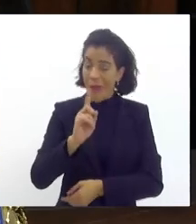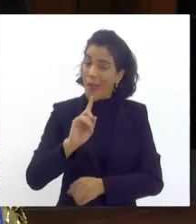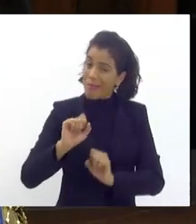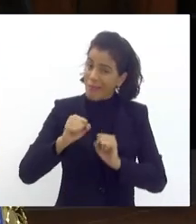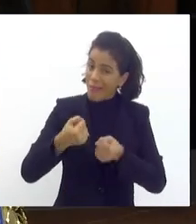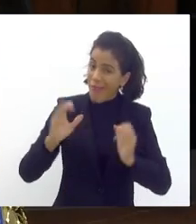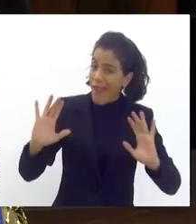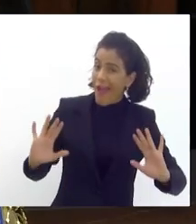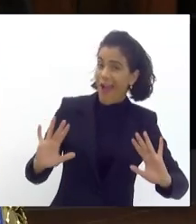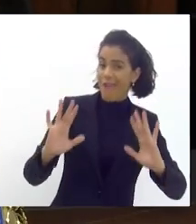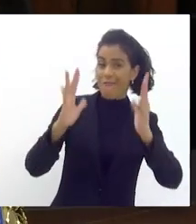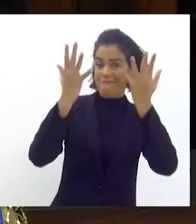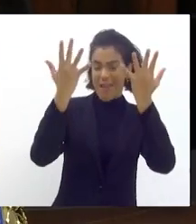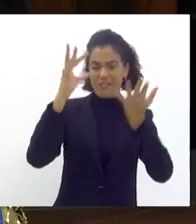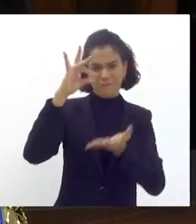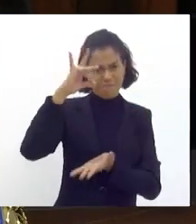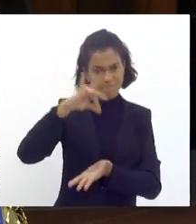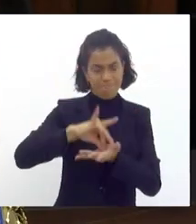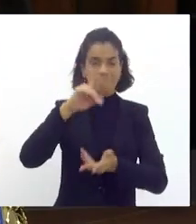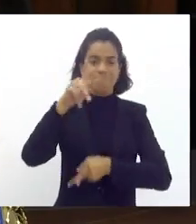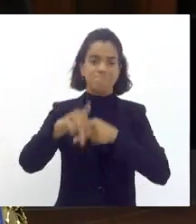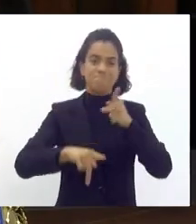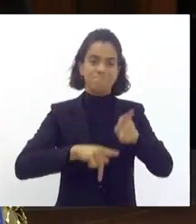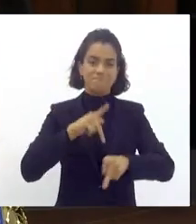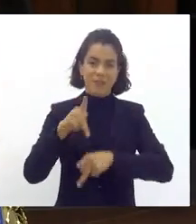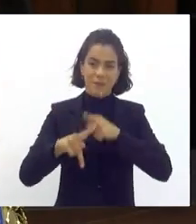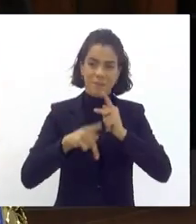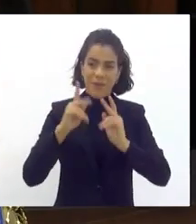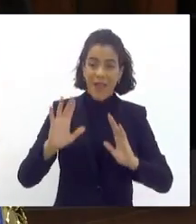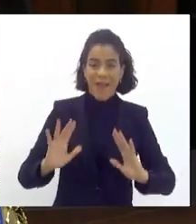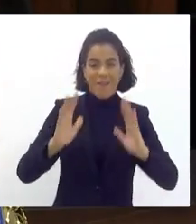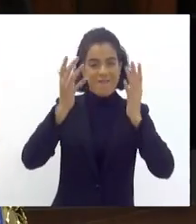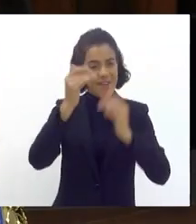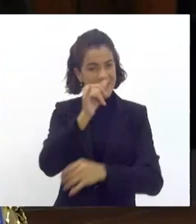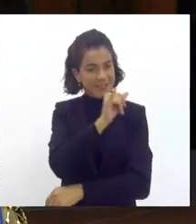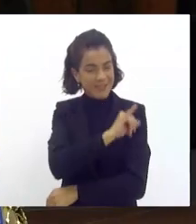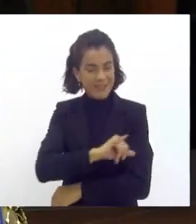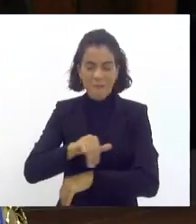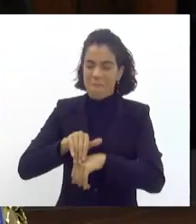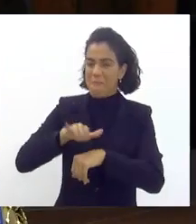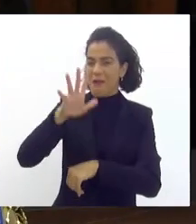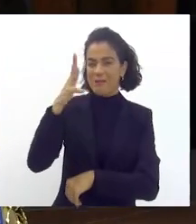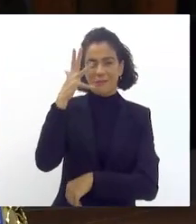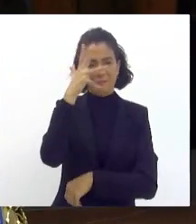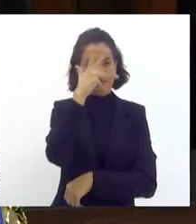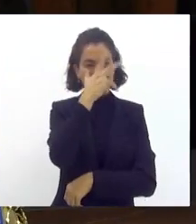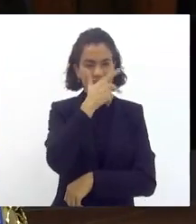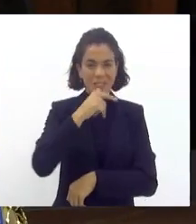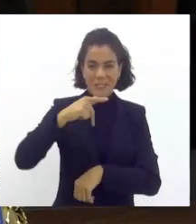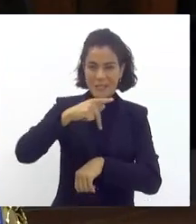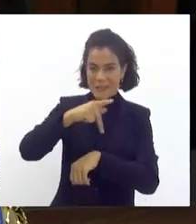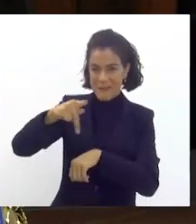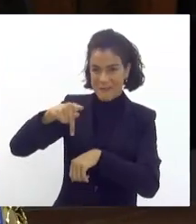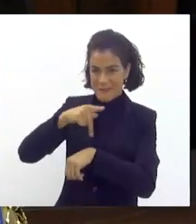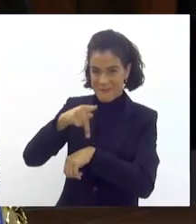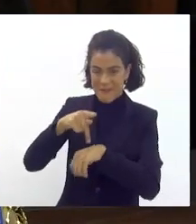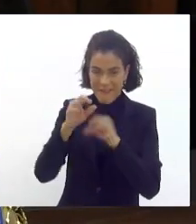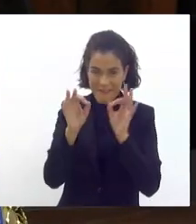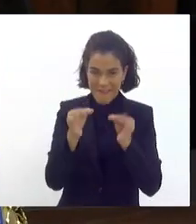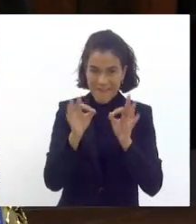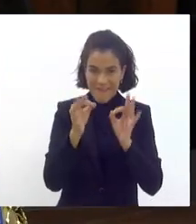carnaval como uma festa de fato popular e a festa carioca é uma das festas mais bonitas desse país nós